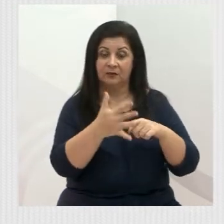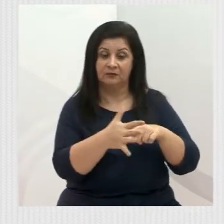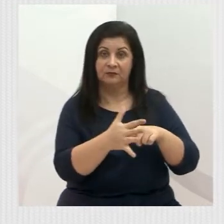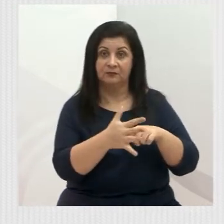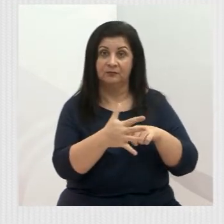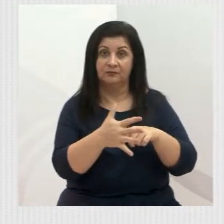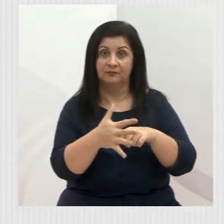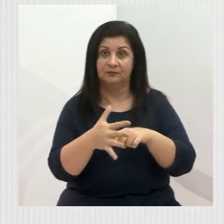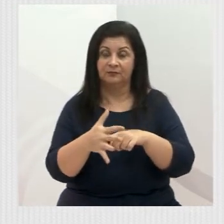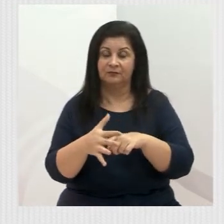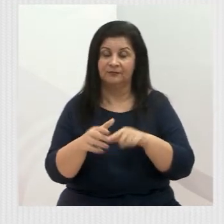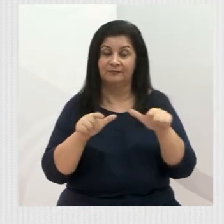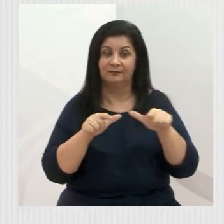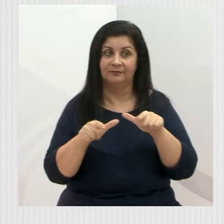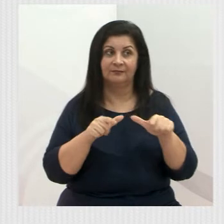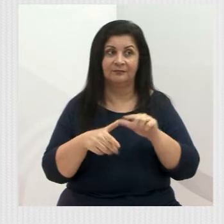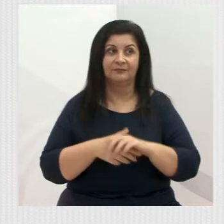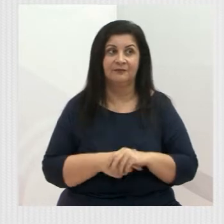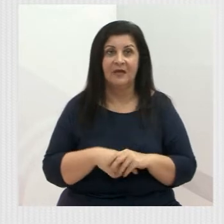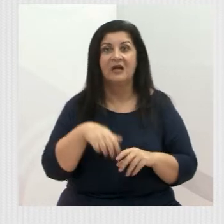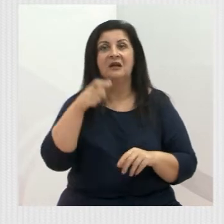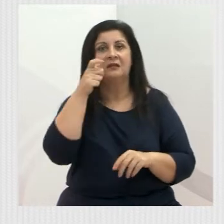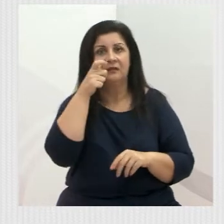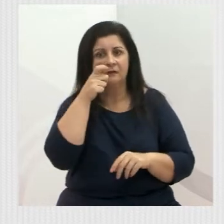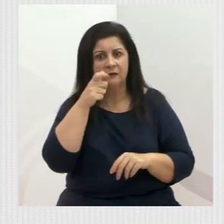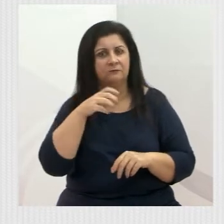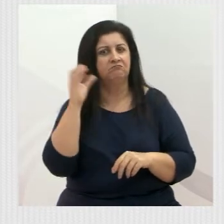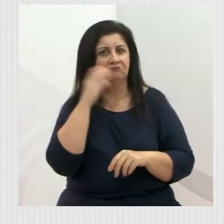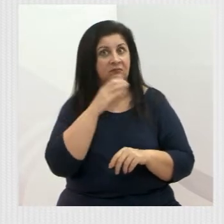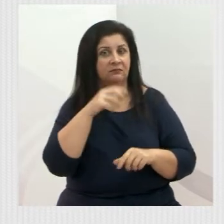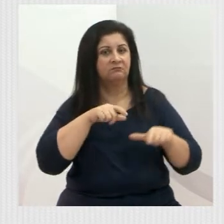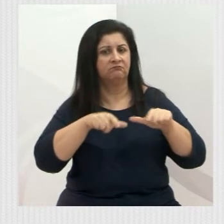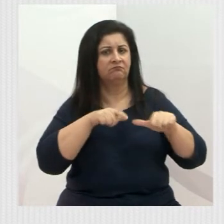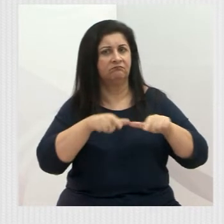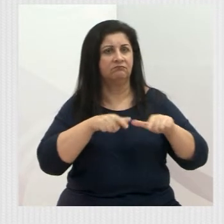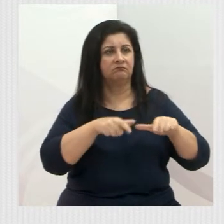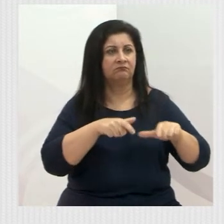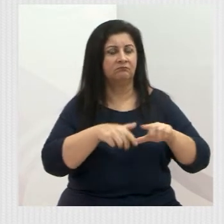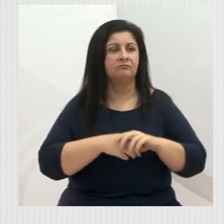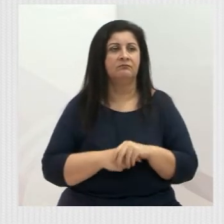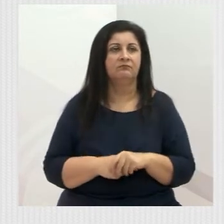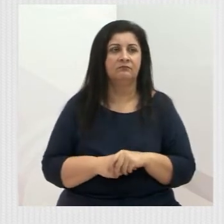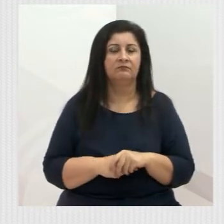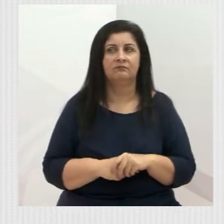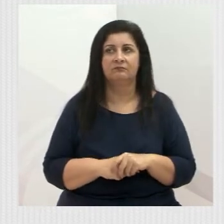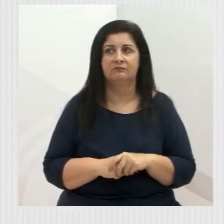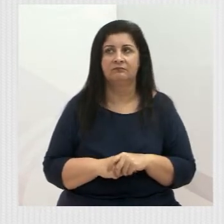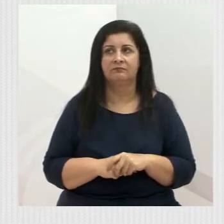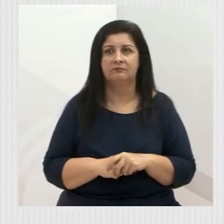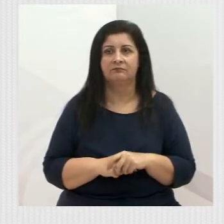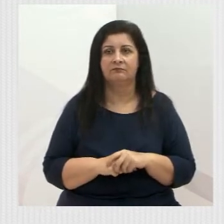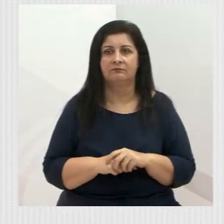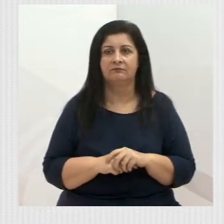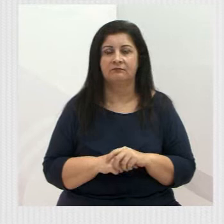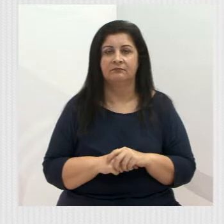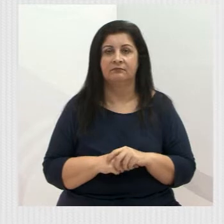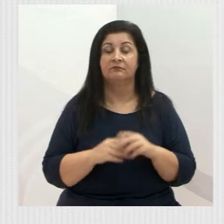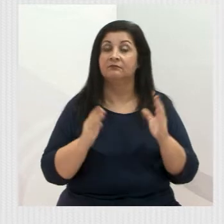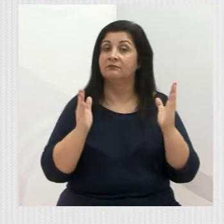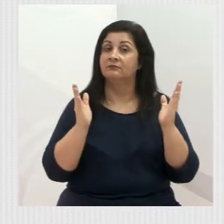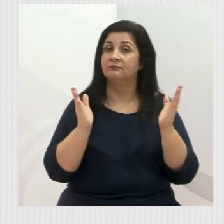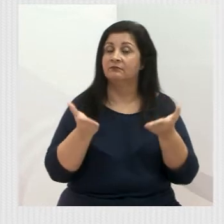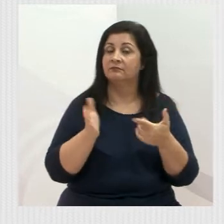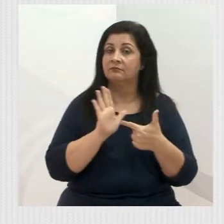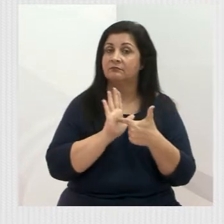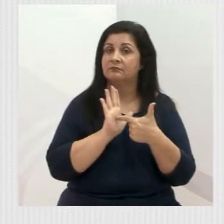estar lá de perto, verificando que as obras estão a todo vapor. Próximo. Aqui, eu gostaria agora